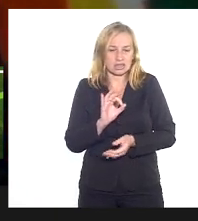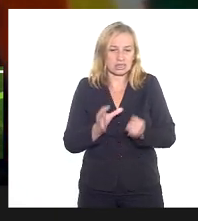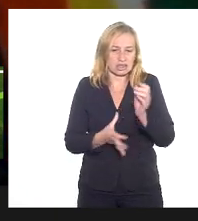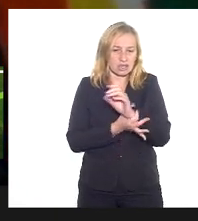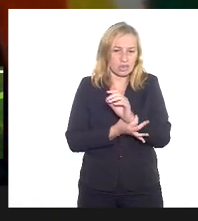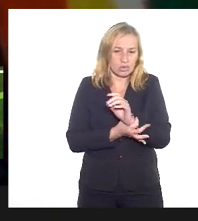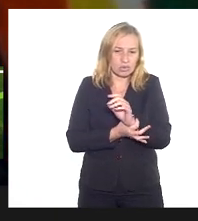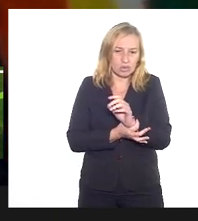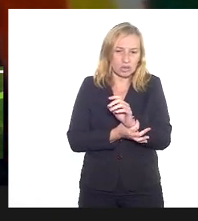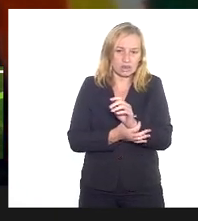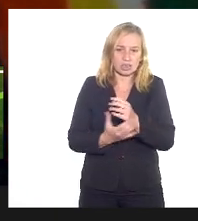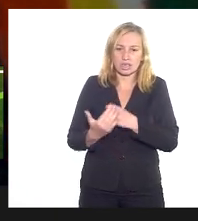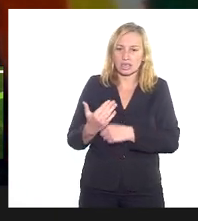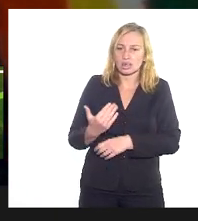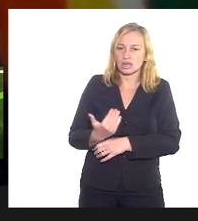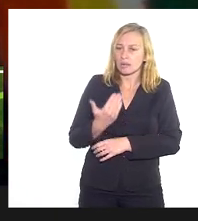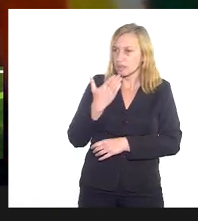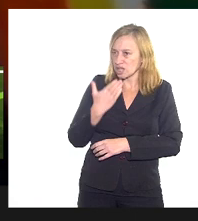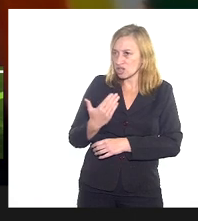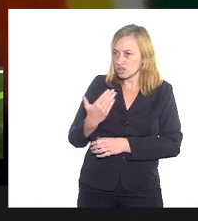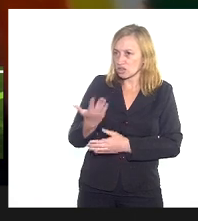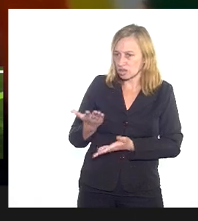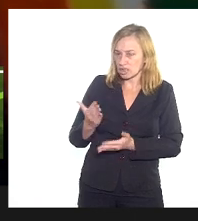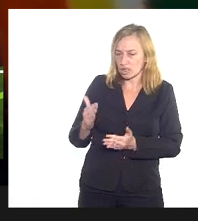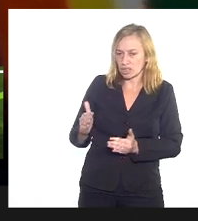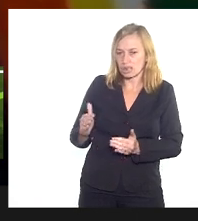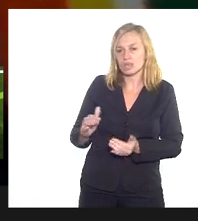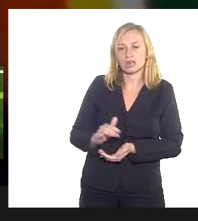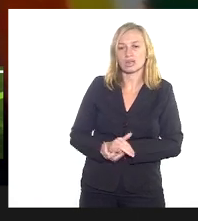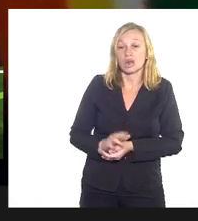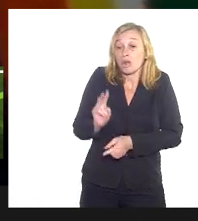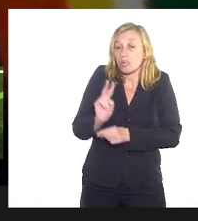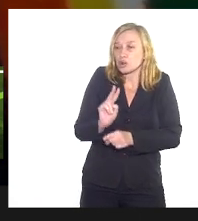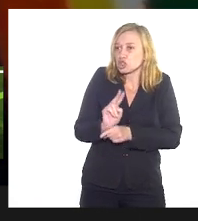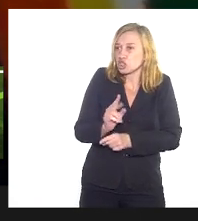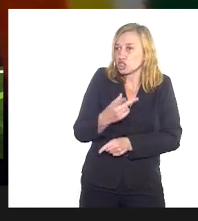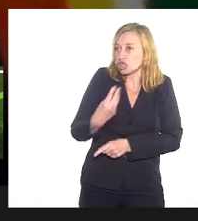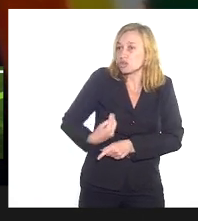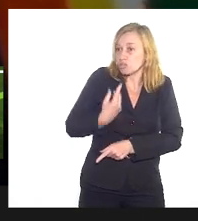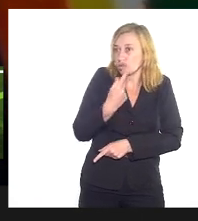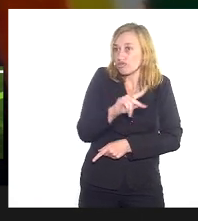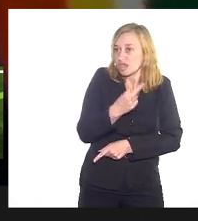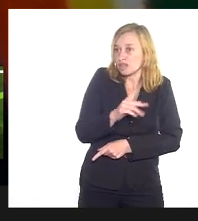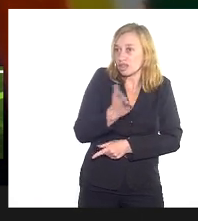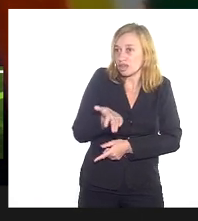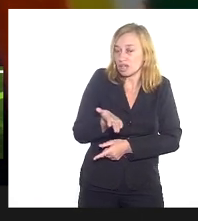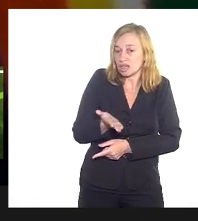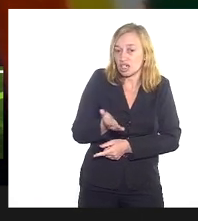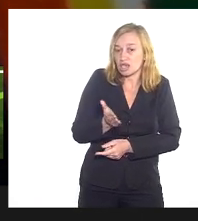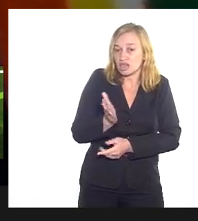por Vossa Excelência para sentido de protegê-lo, já que esses